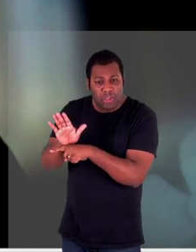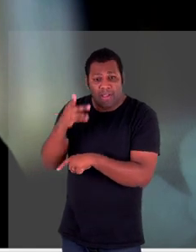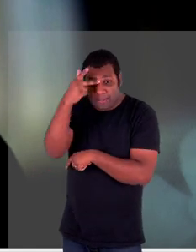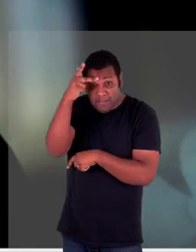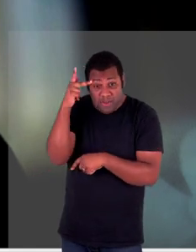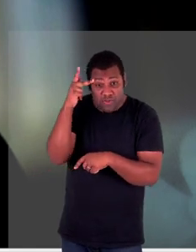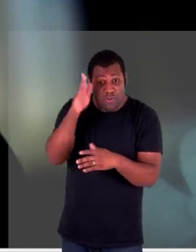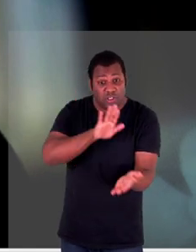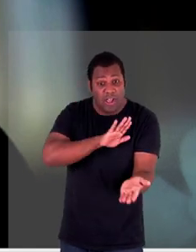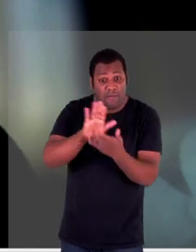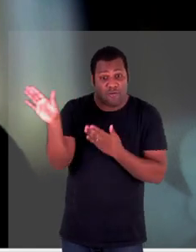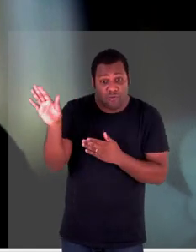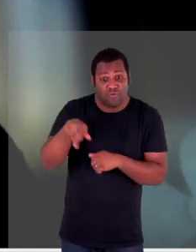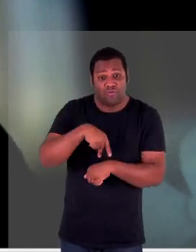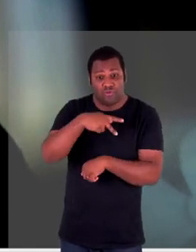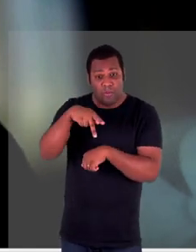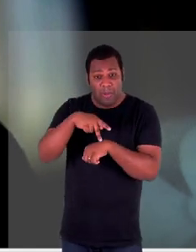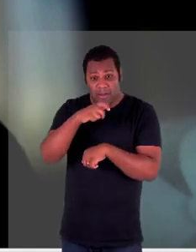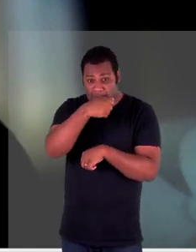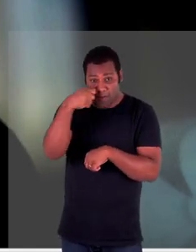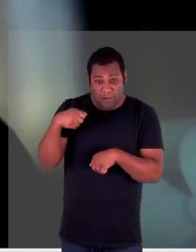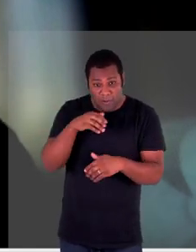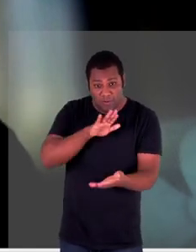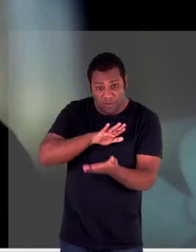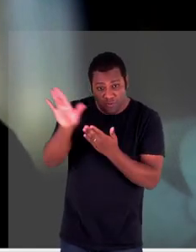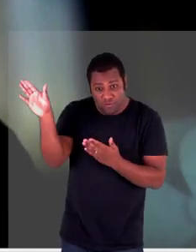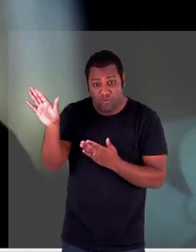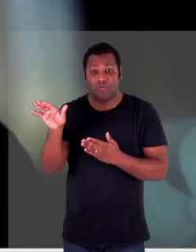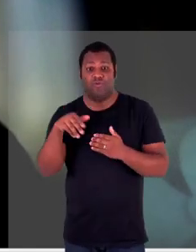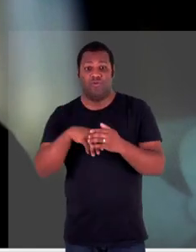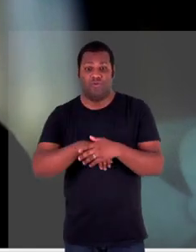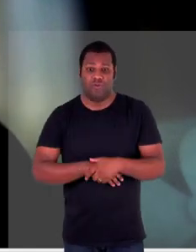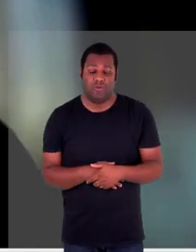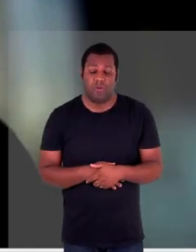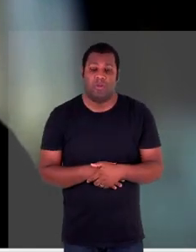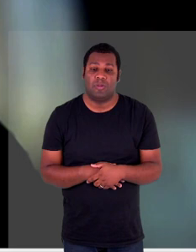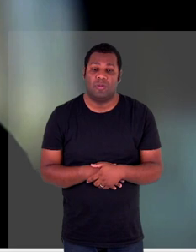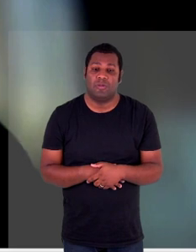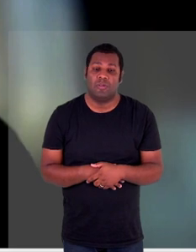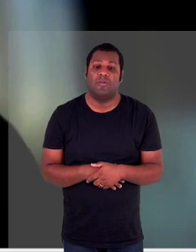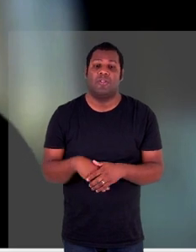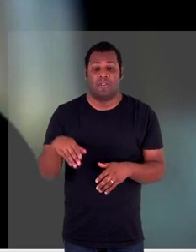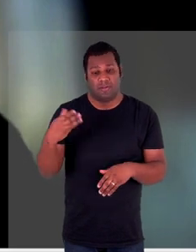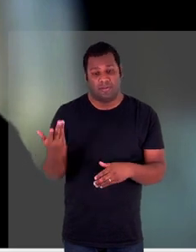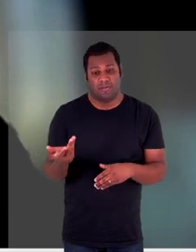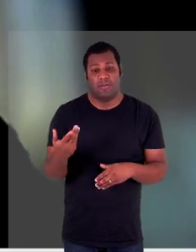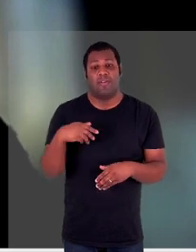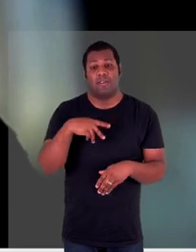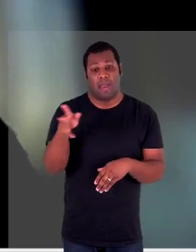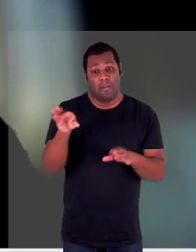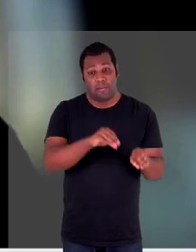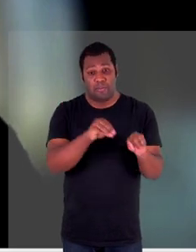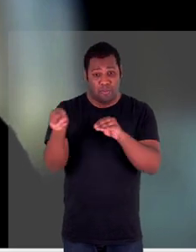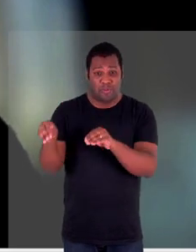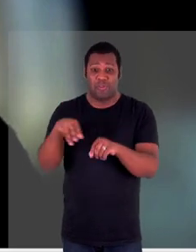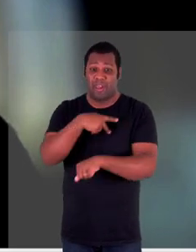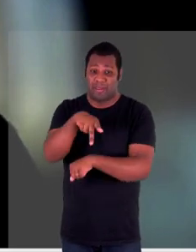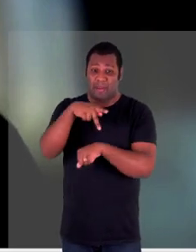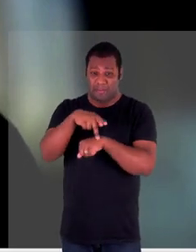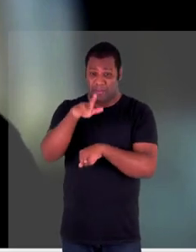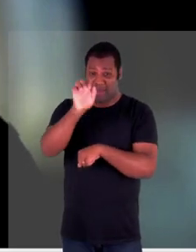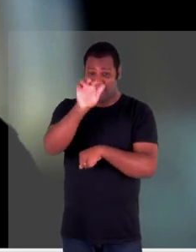Ucrânia os refugiados ajudar a relocá-los ali dentro do território europeu e até outros países fora da zona